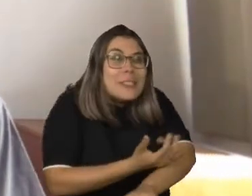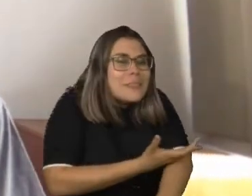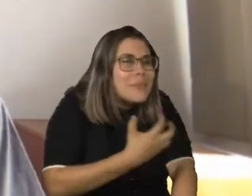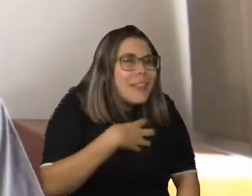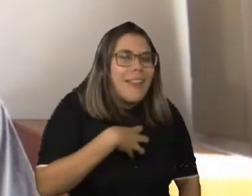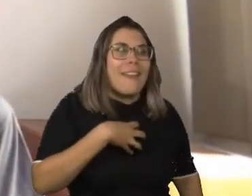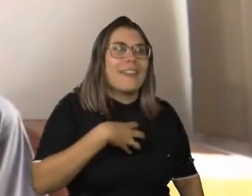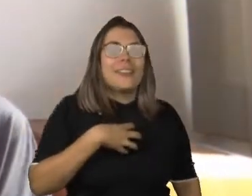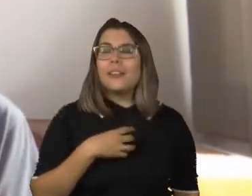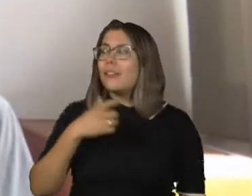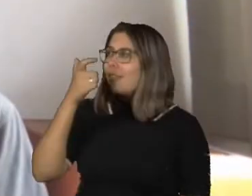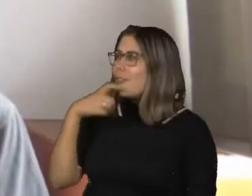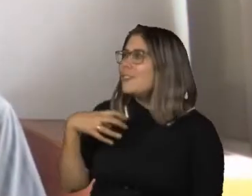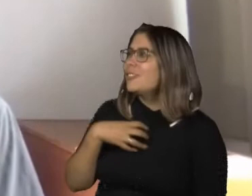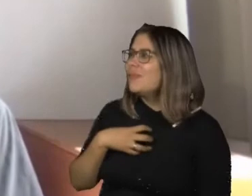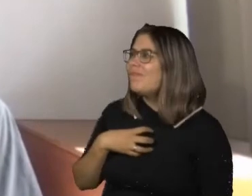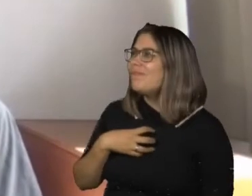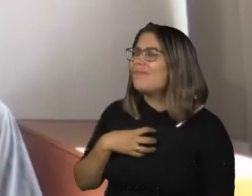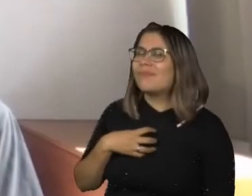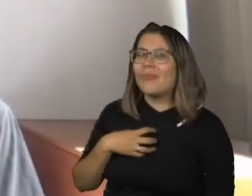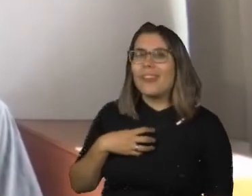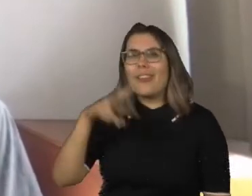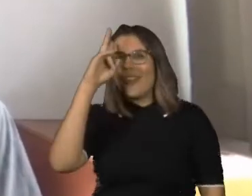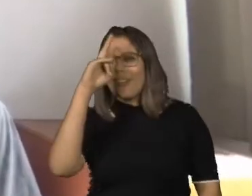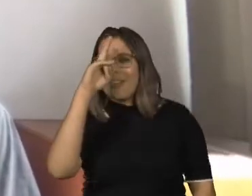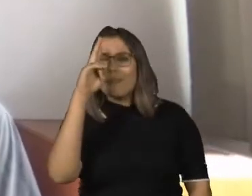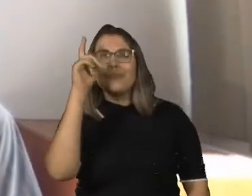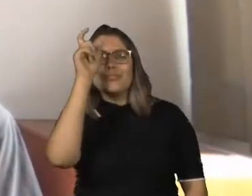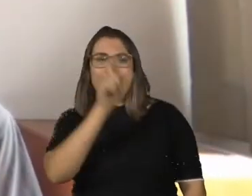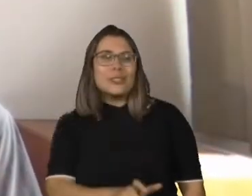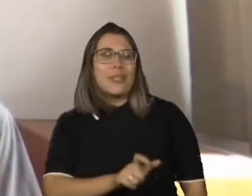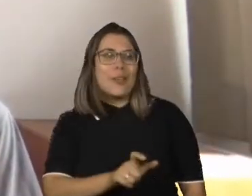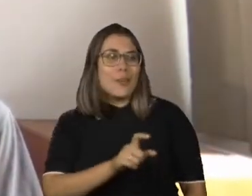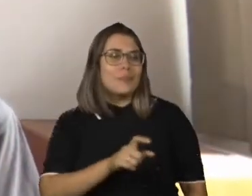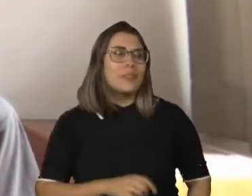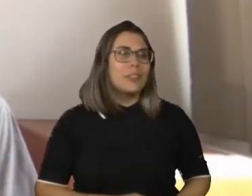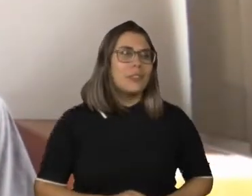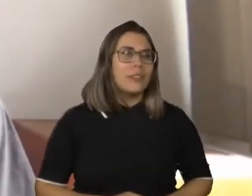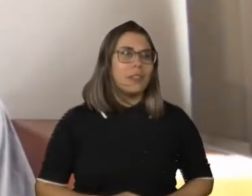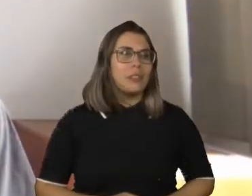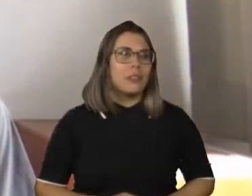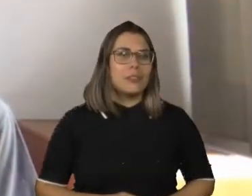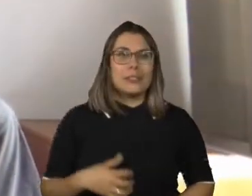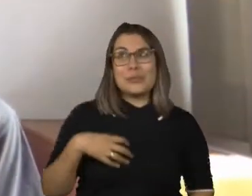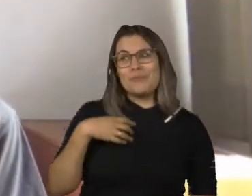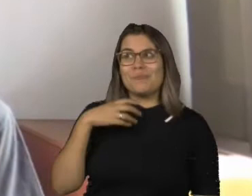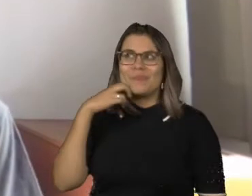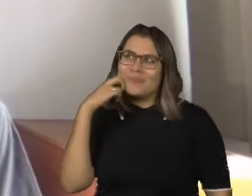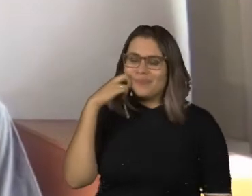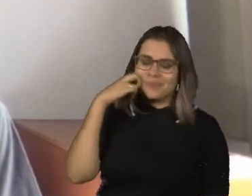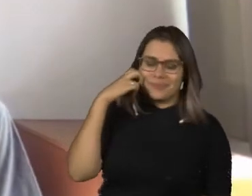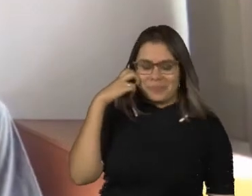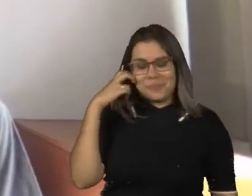Toda vez que eu estou bolado, meio chateado com a vida, eu lembro de você. e eu fiquei meio sem graça, dando um